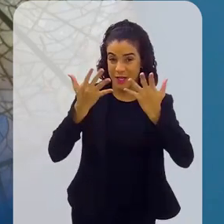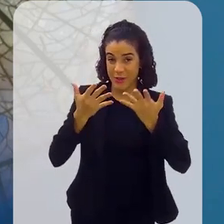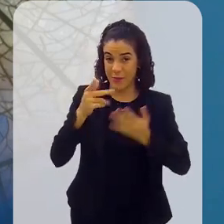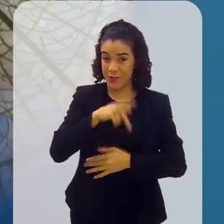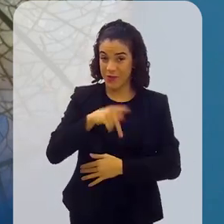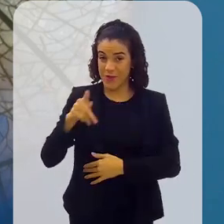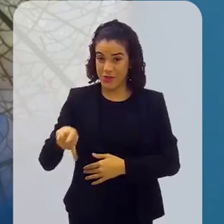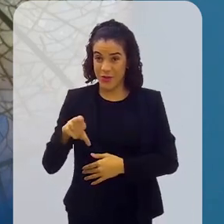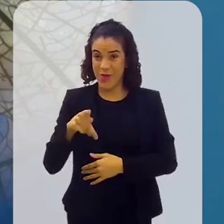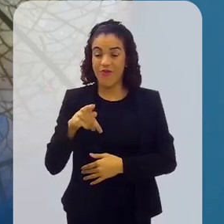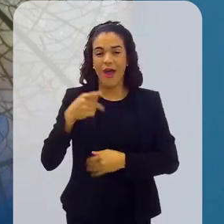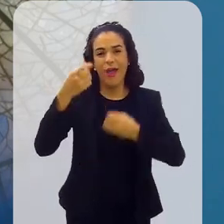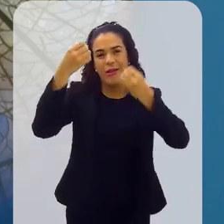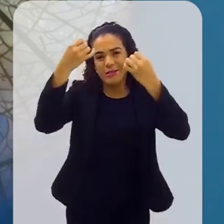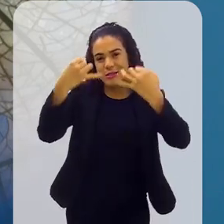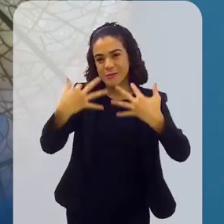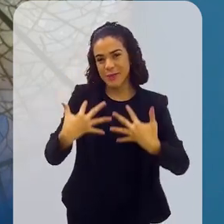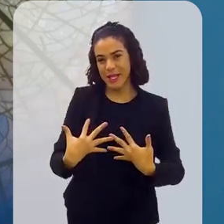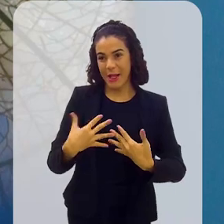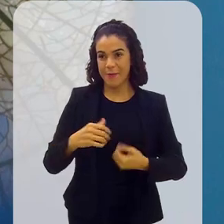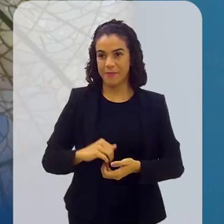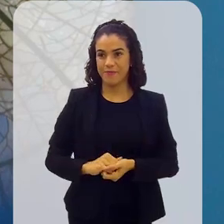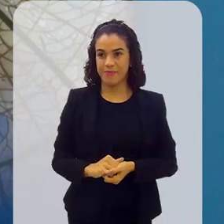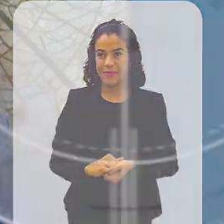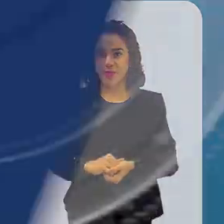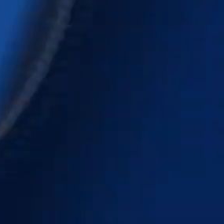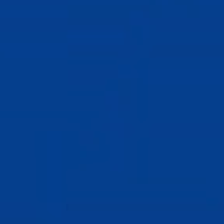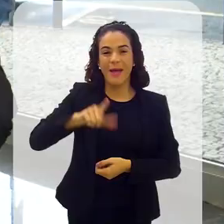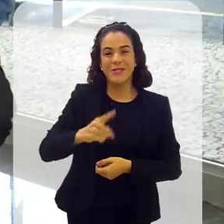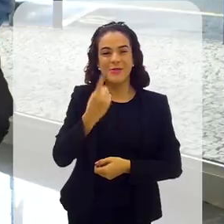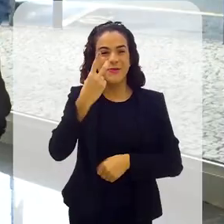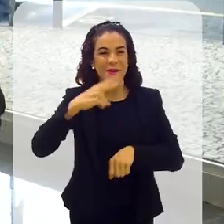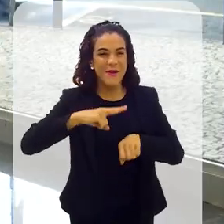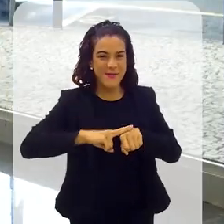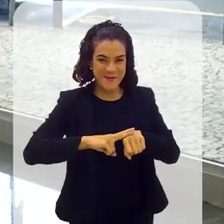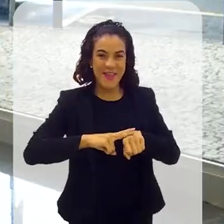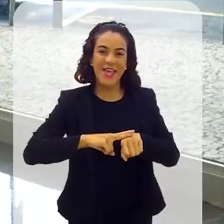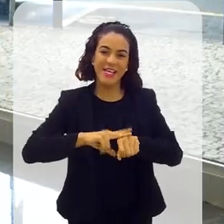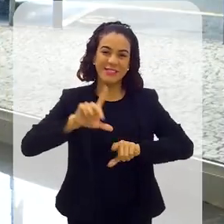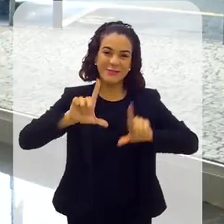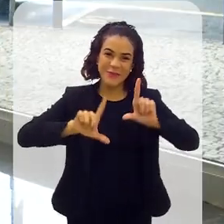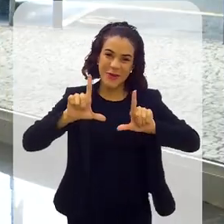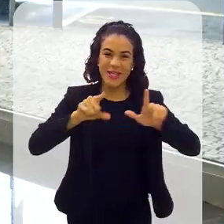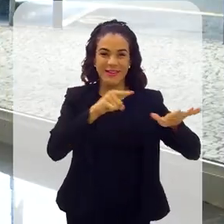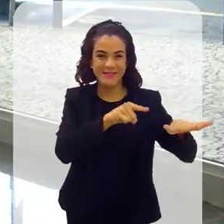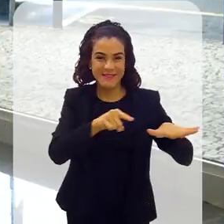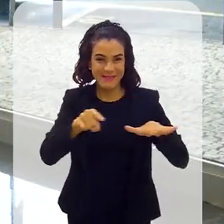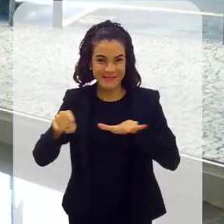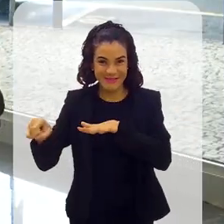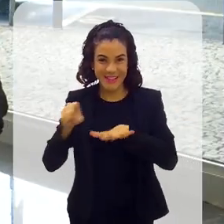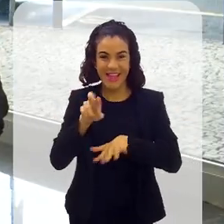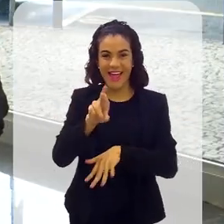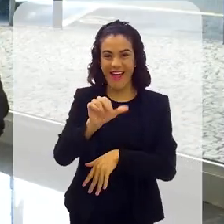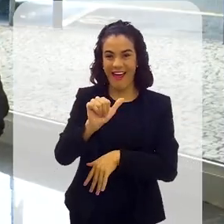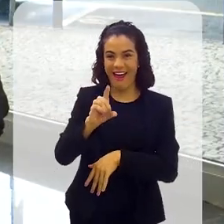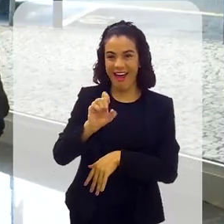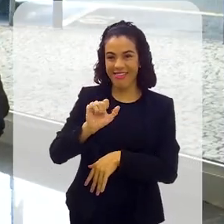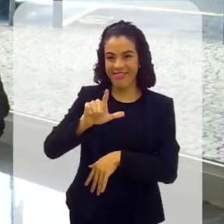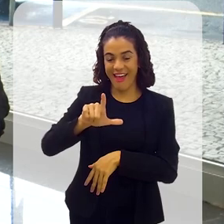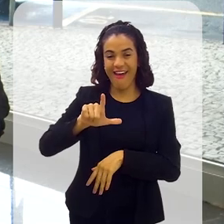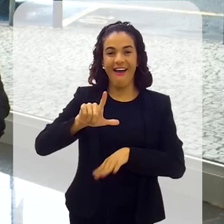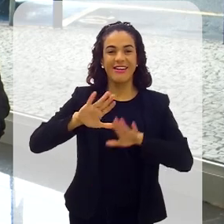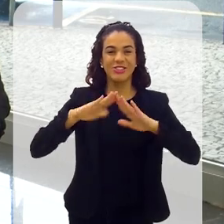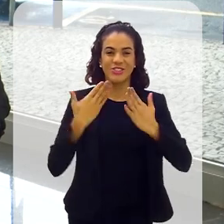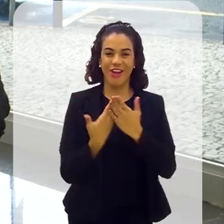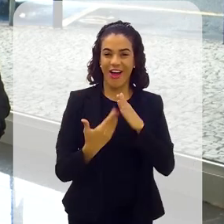Leonardo Teixeira vai te contar no nosso próximo quadro. Salve mais uma vez aqui no programa semanal Radar